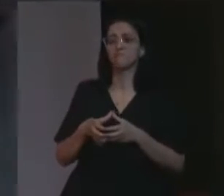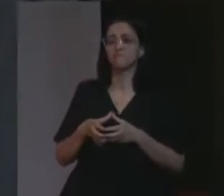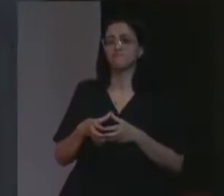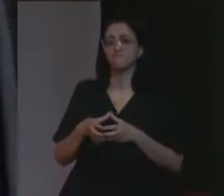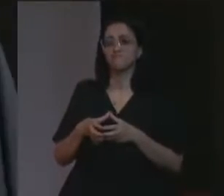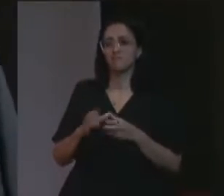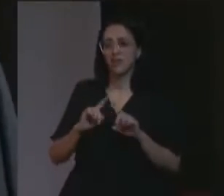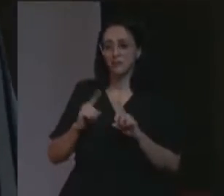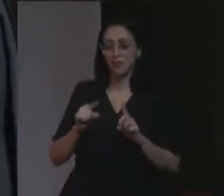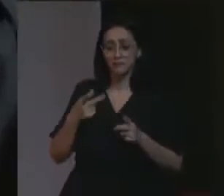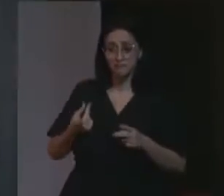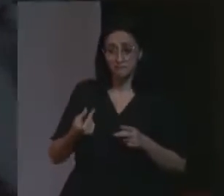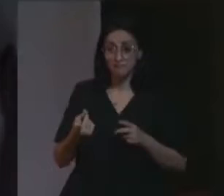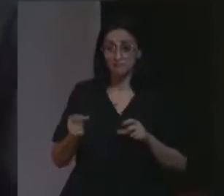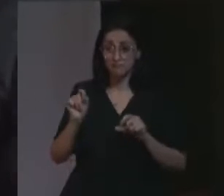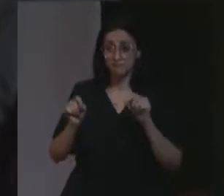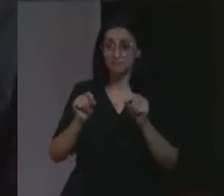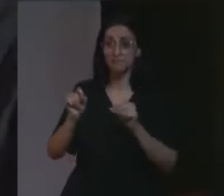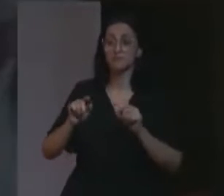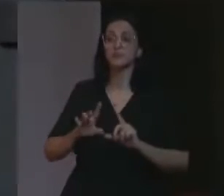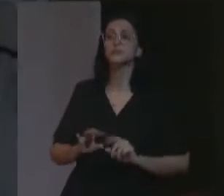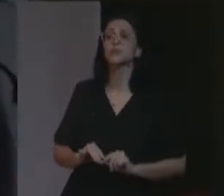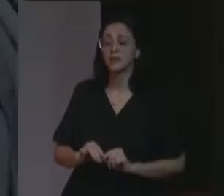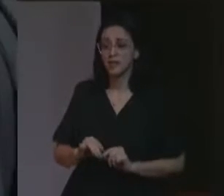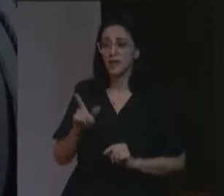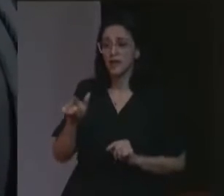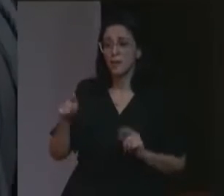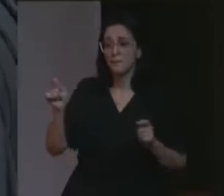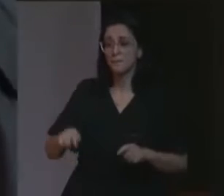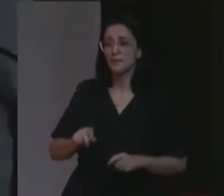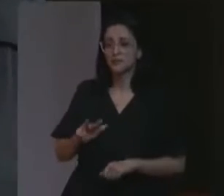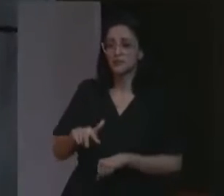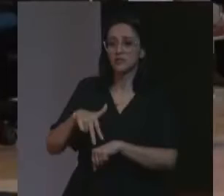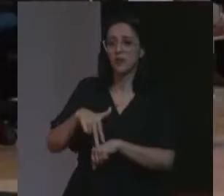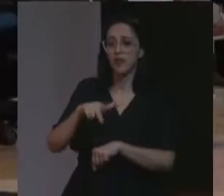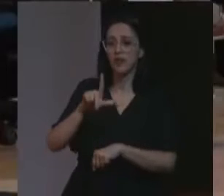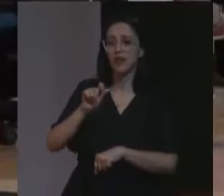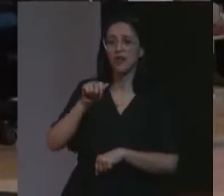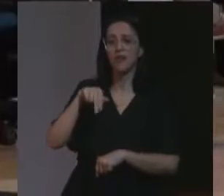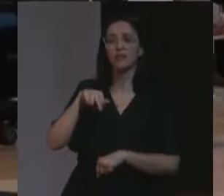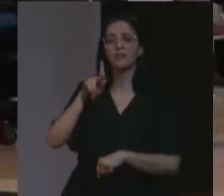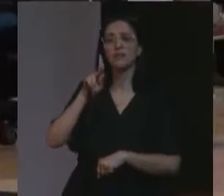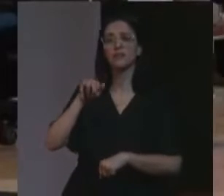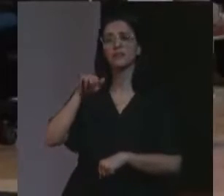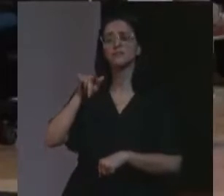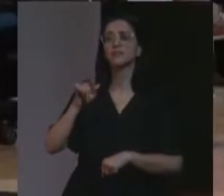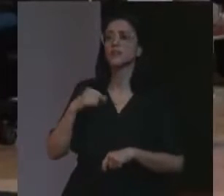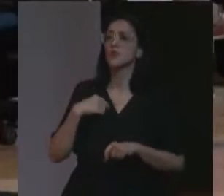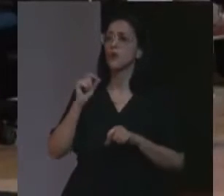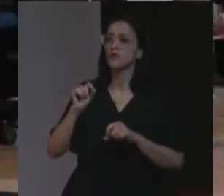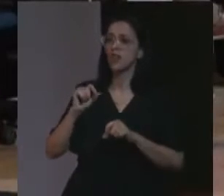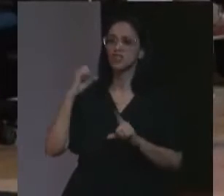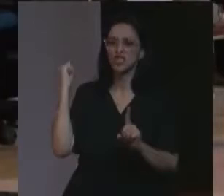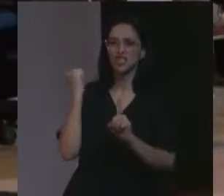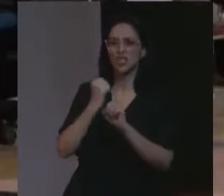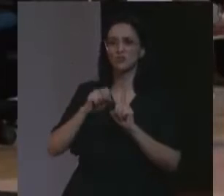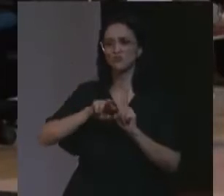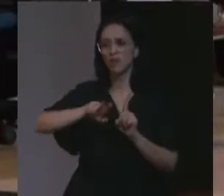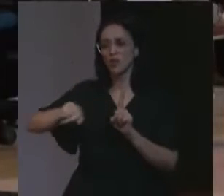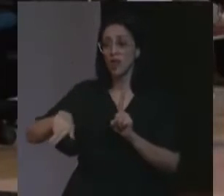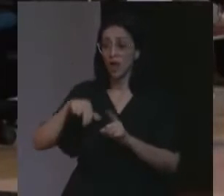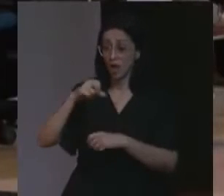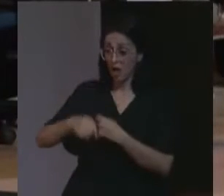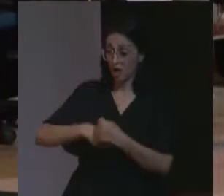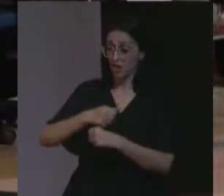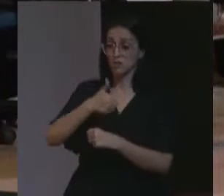Mas prevaleceu, então, a posição de Lemkin. E o genocídio foi levado. Em 46,